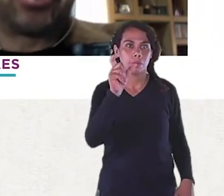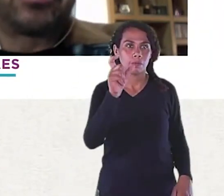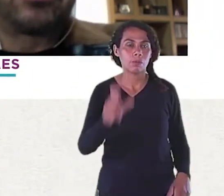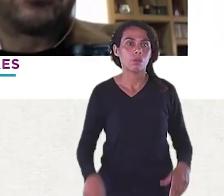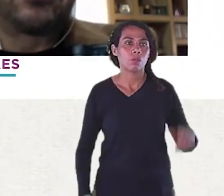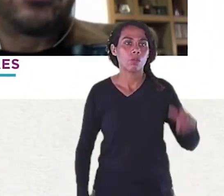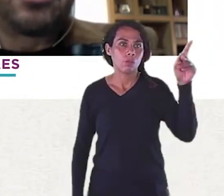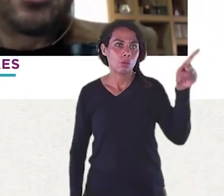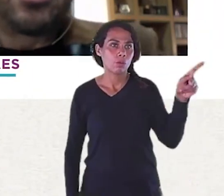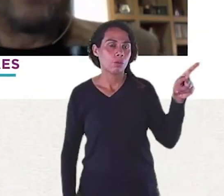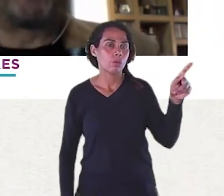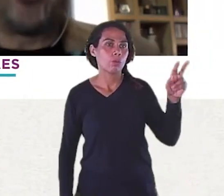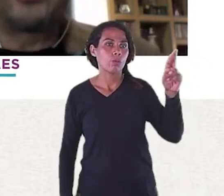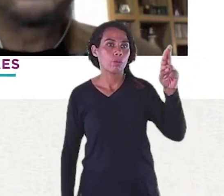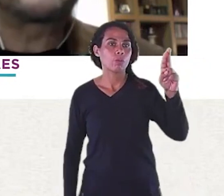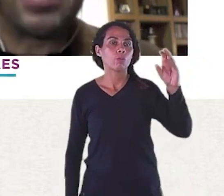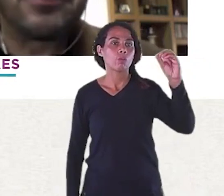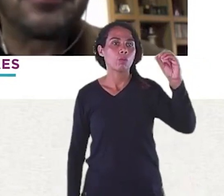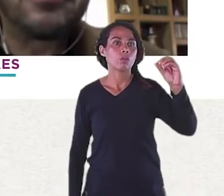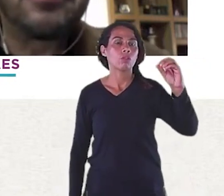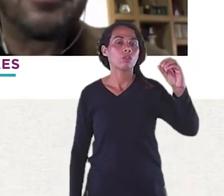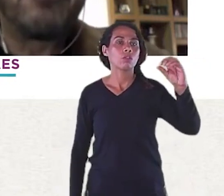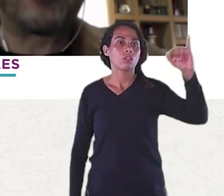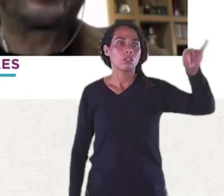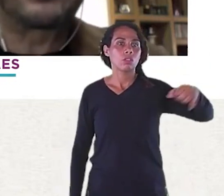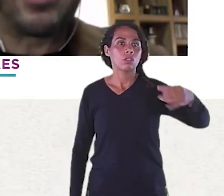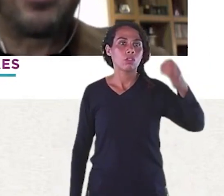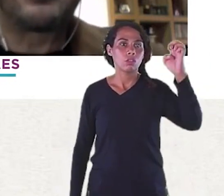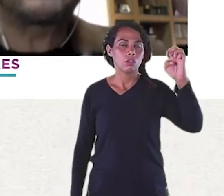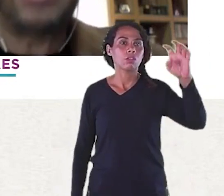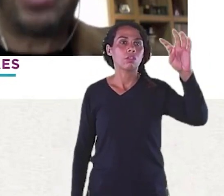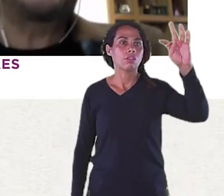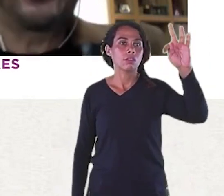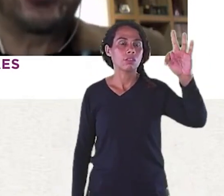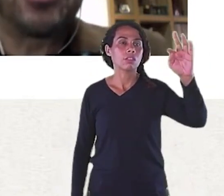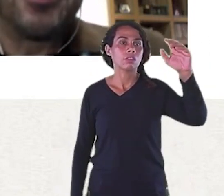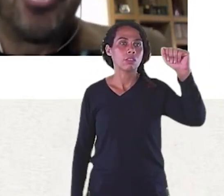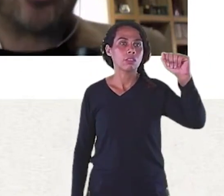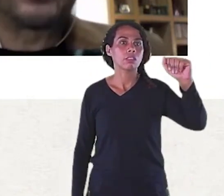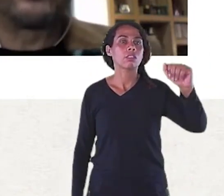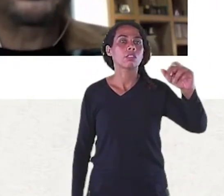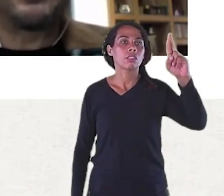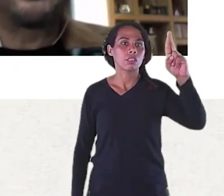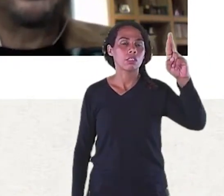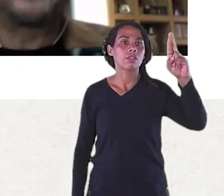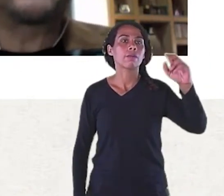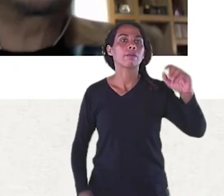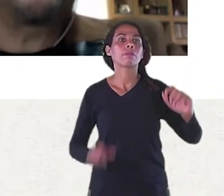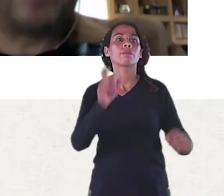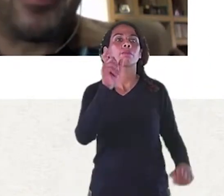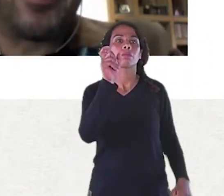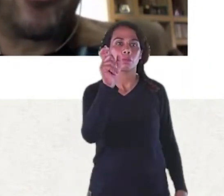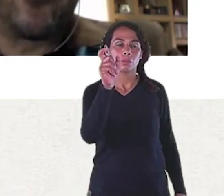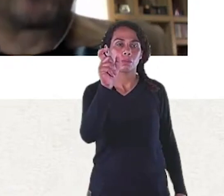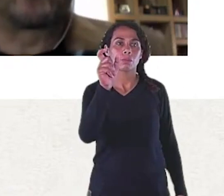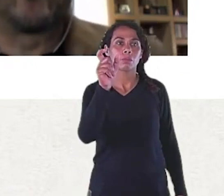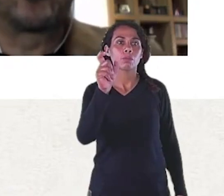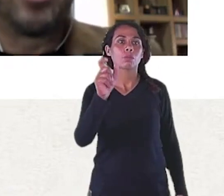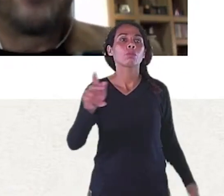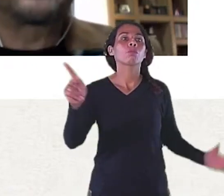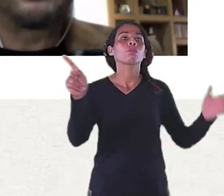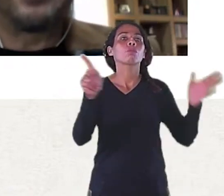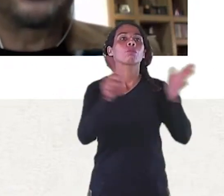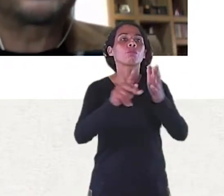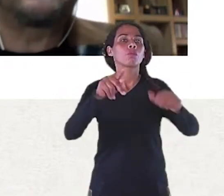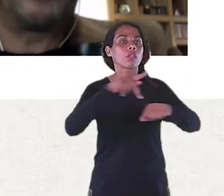Adiante E pro Lançar Projetar Lançar Adiante Ou seja Você antecipa O